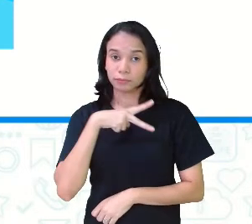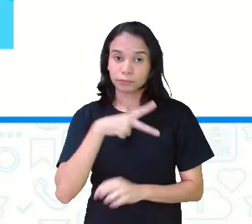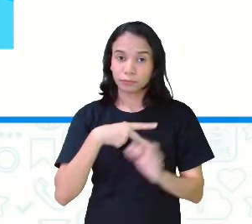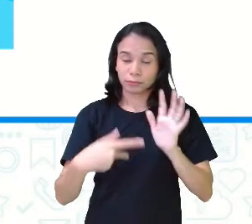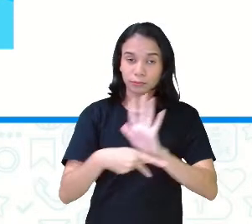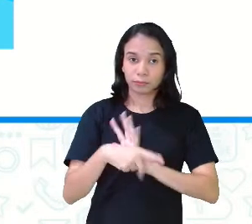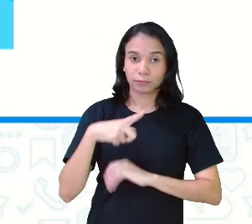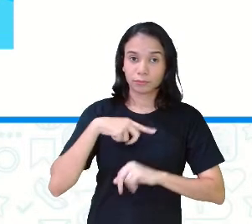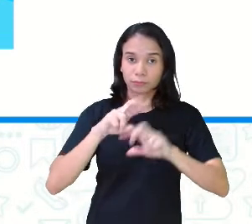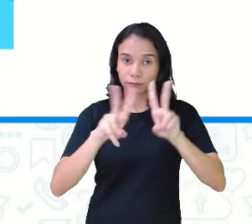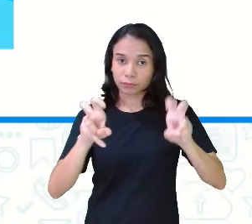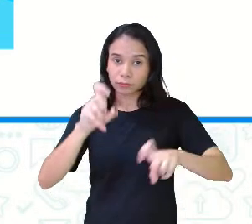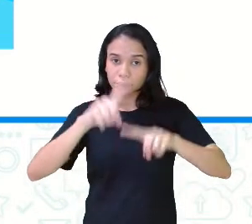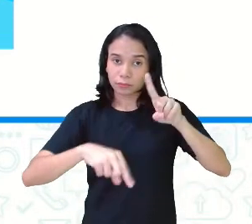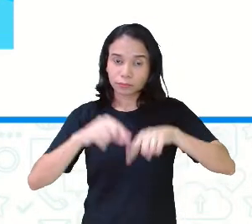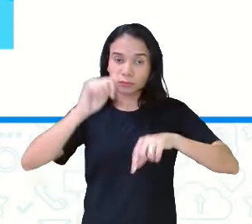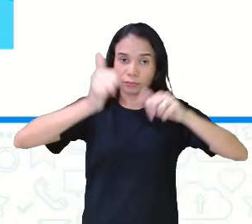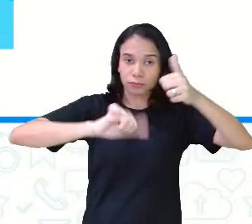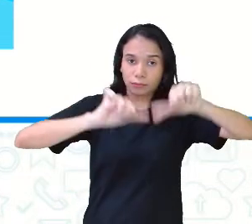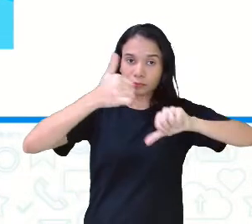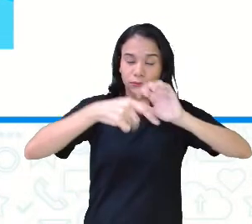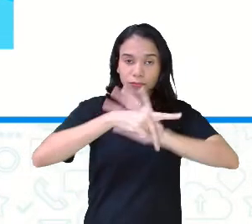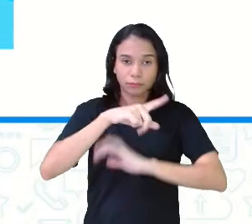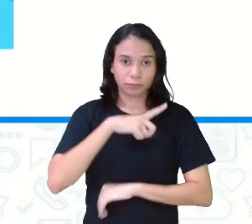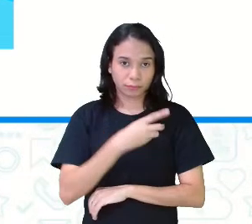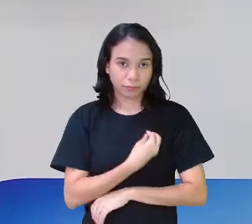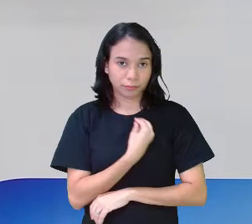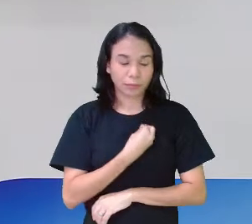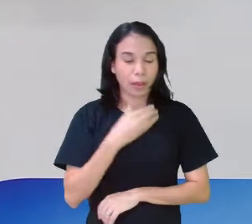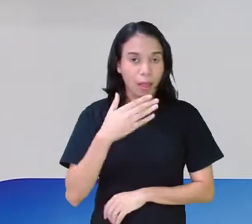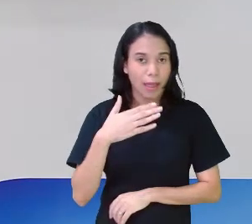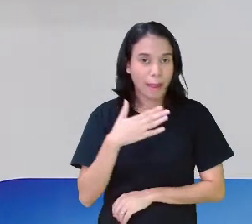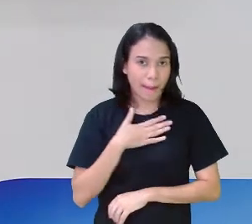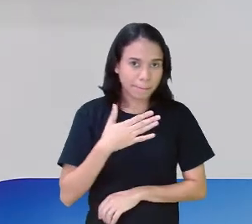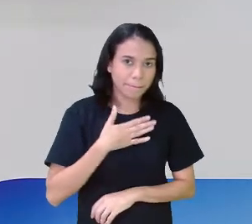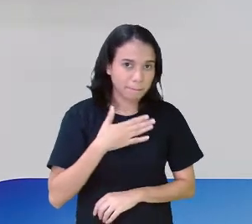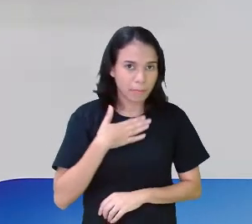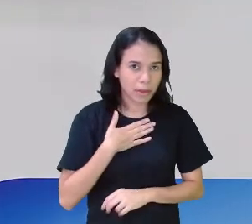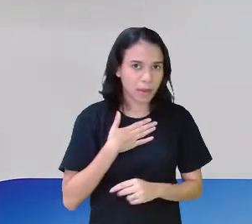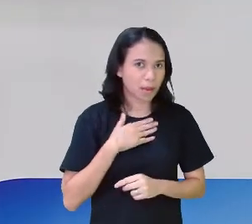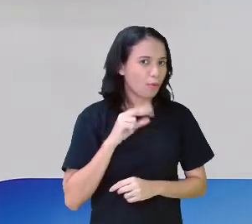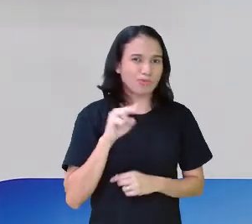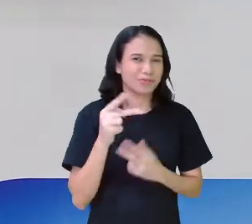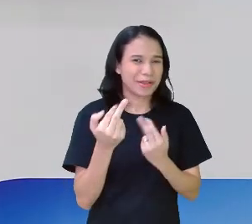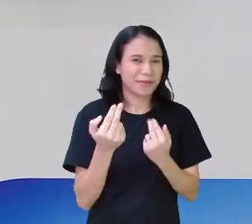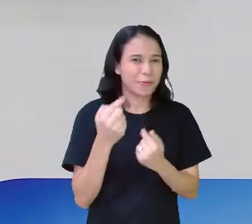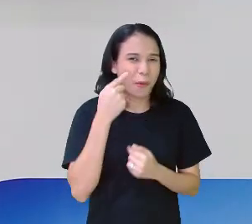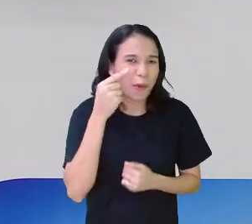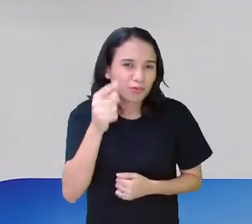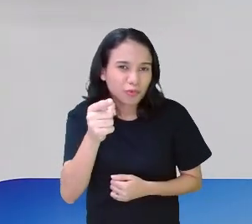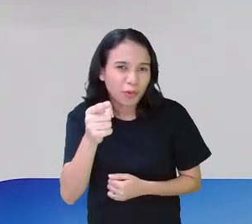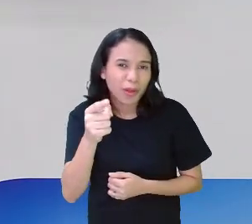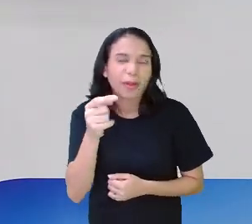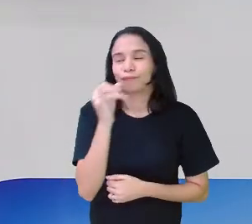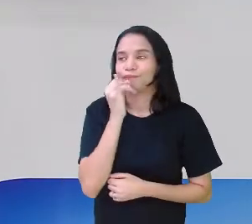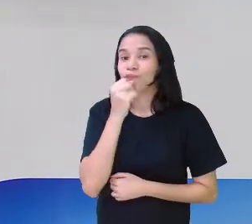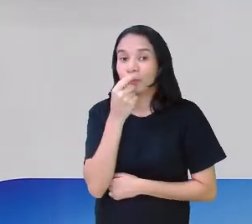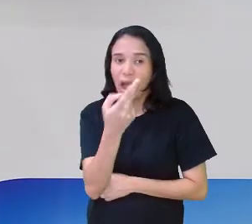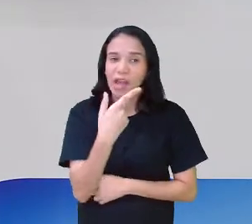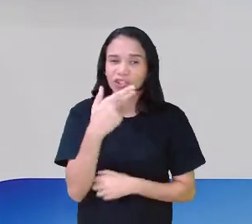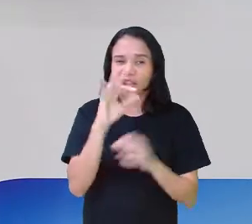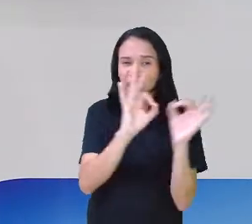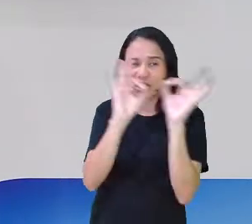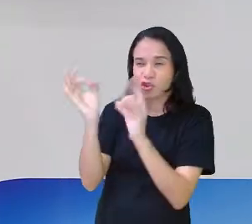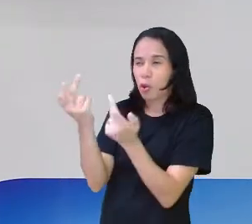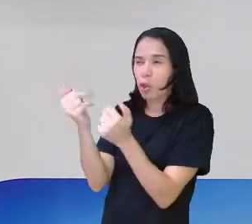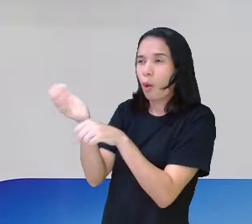sobre o objeto analisado. Então, a minha resenha nunca será igual a sua. Mesmo que nós estivéssemos assistindo o mesmo filme, a gente